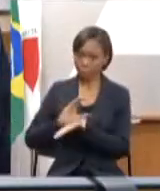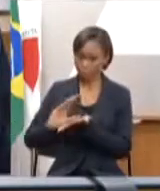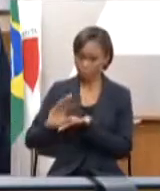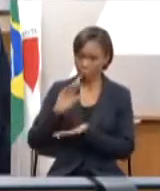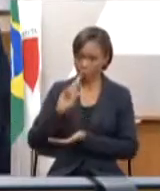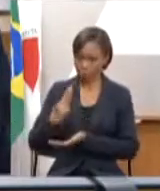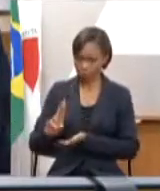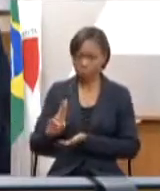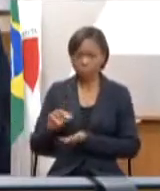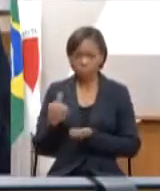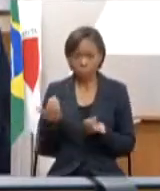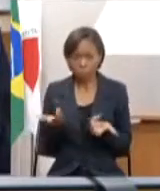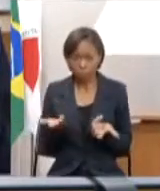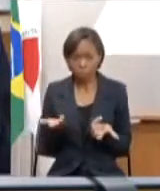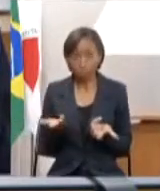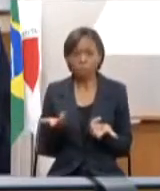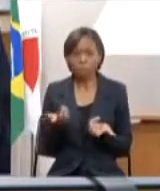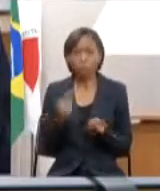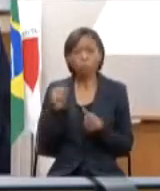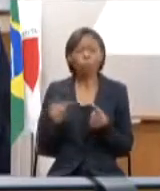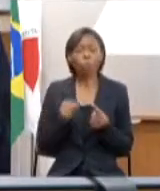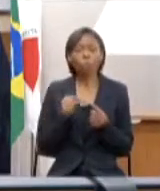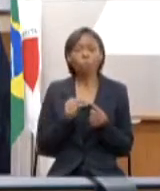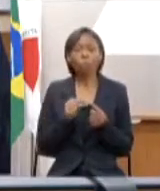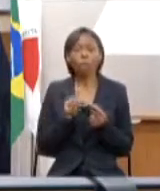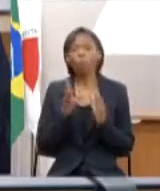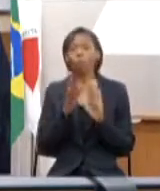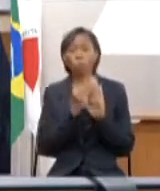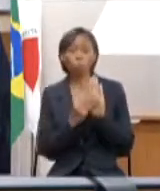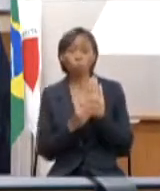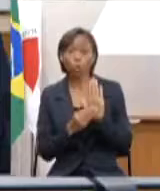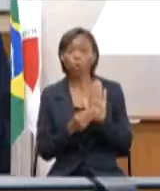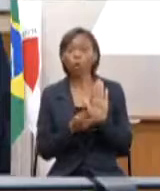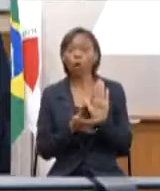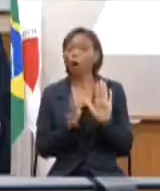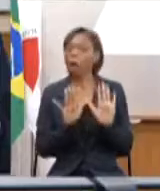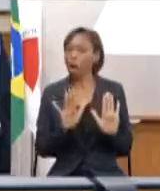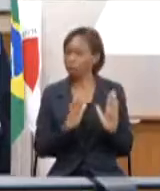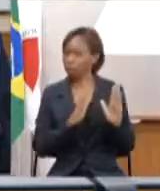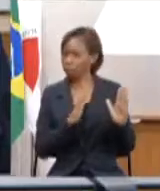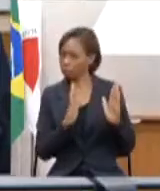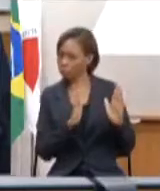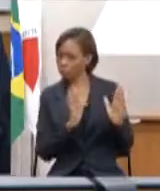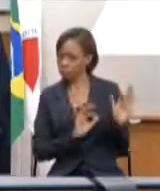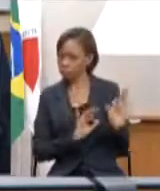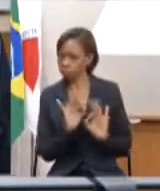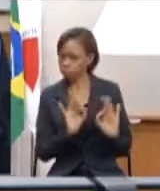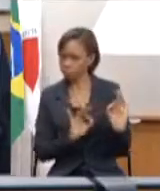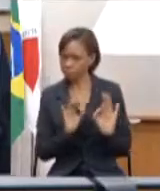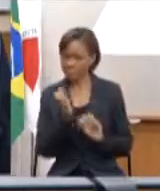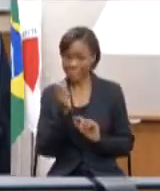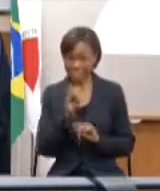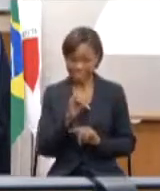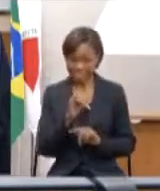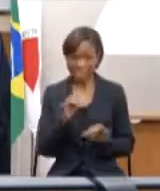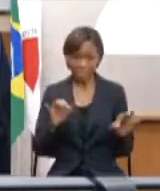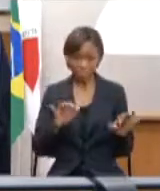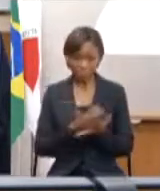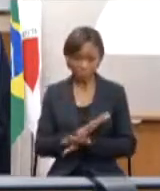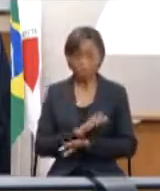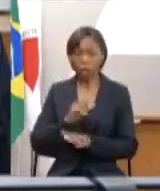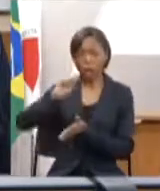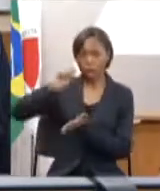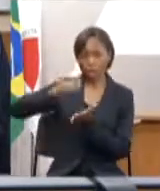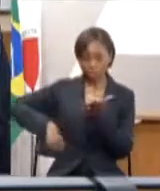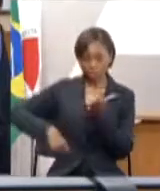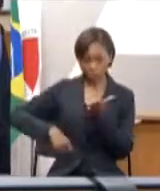ou seja o objeto ainda se encontra na fase técnica caso se viabilize só poderá ser assinado